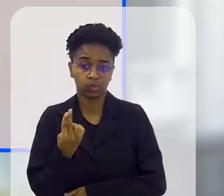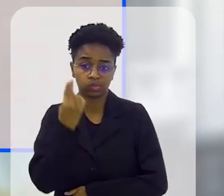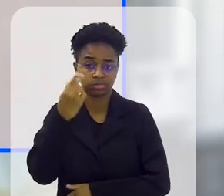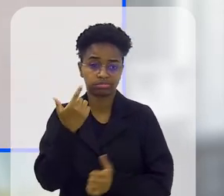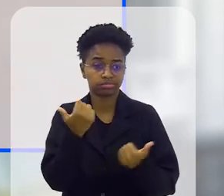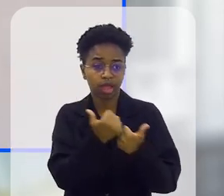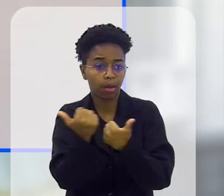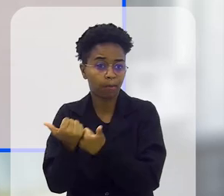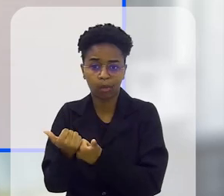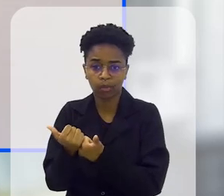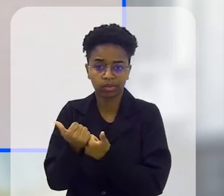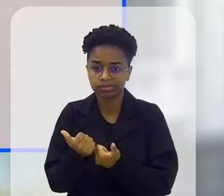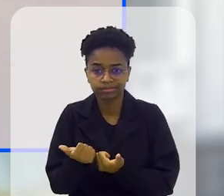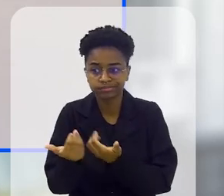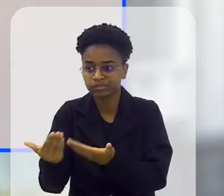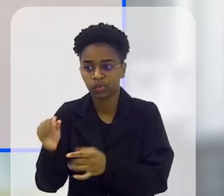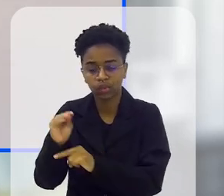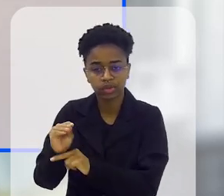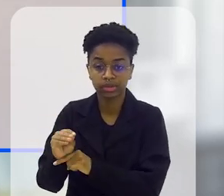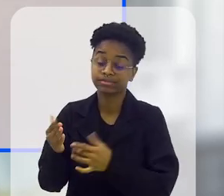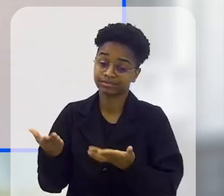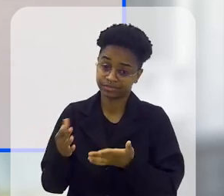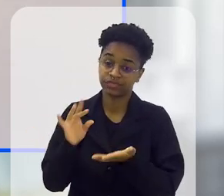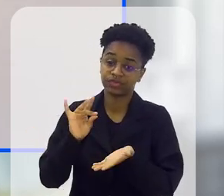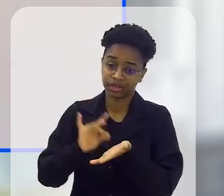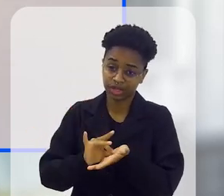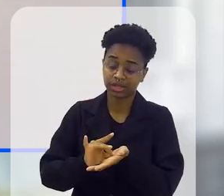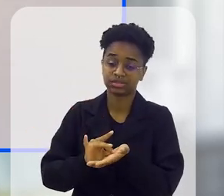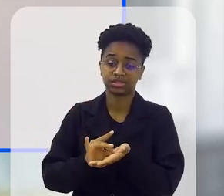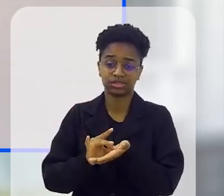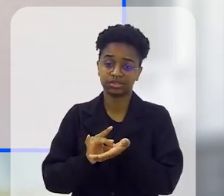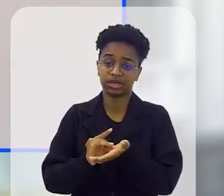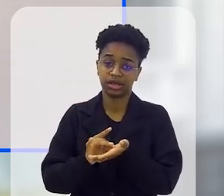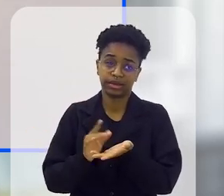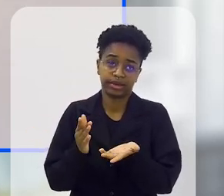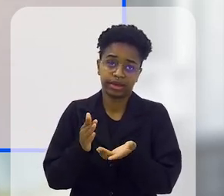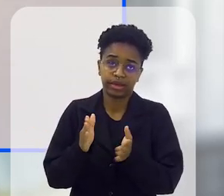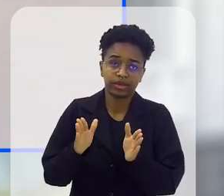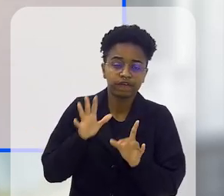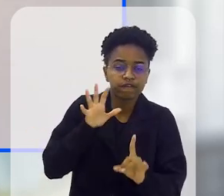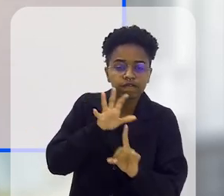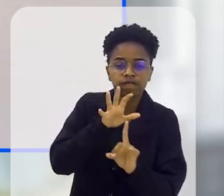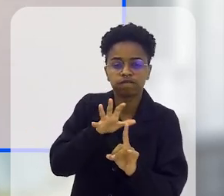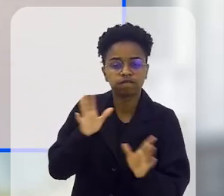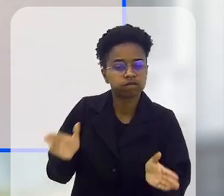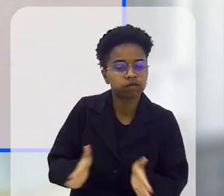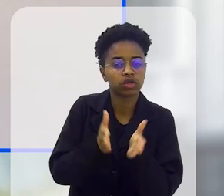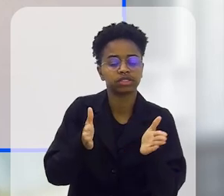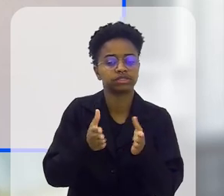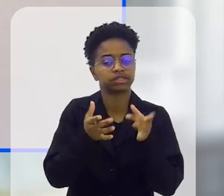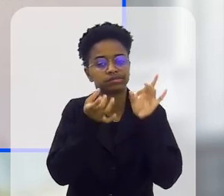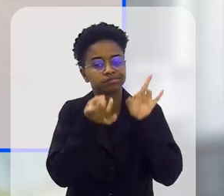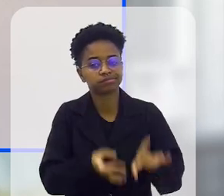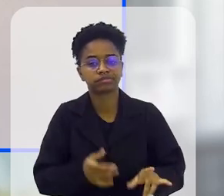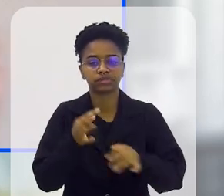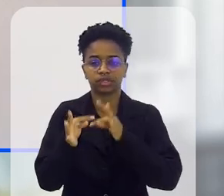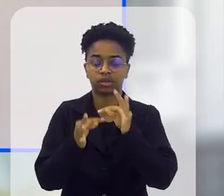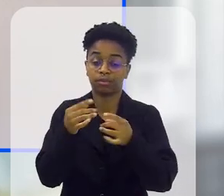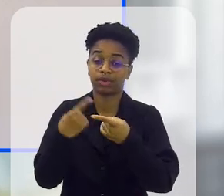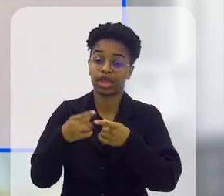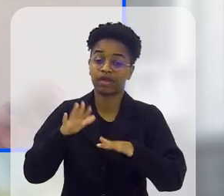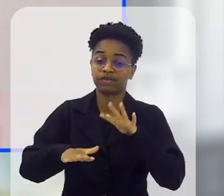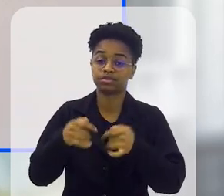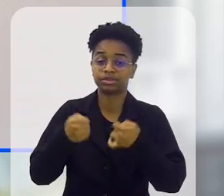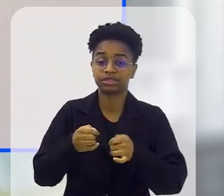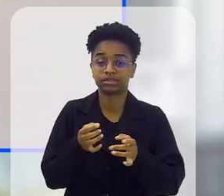quem deixar, isso tudo é sim fator para desestimular e que contribui para o abandono do tratamento, sim. Às vezes ela precisa deixar